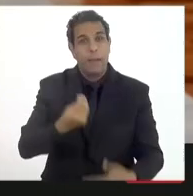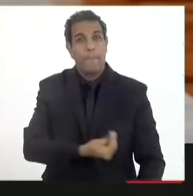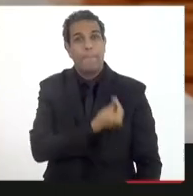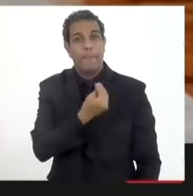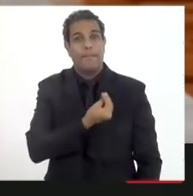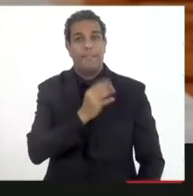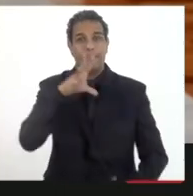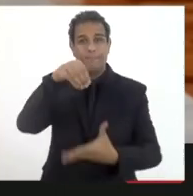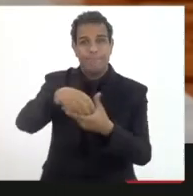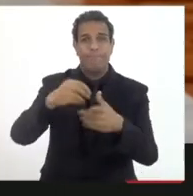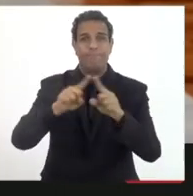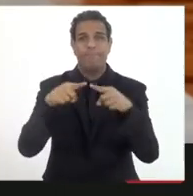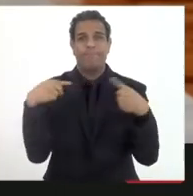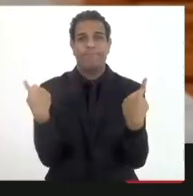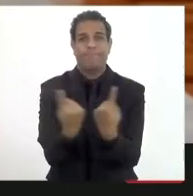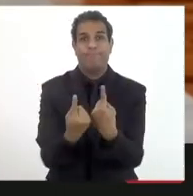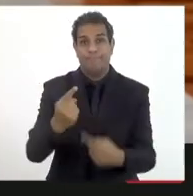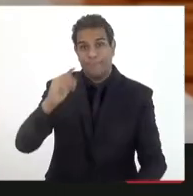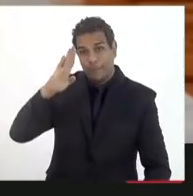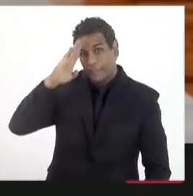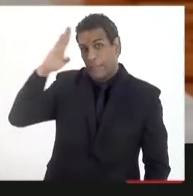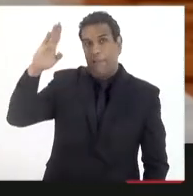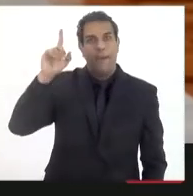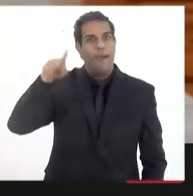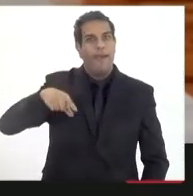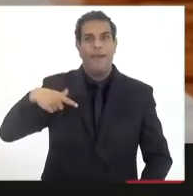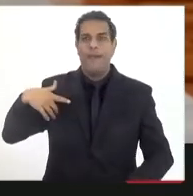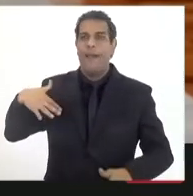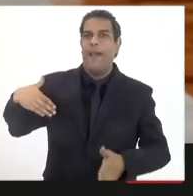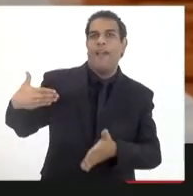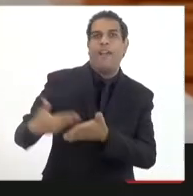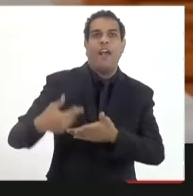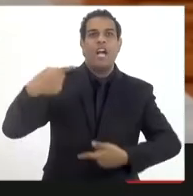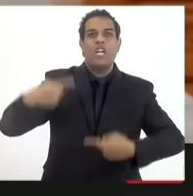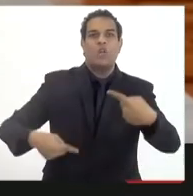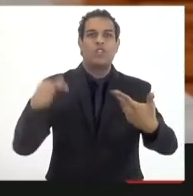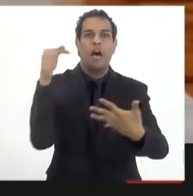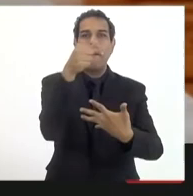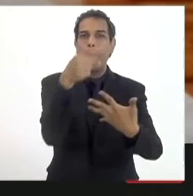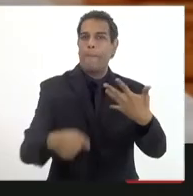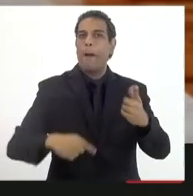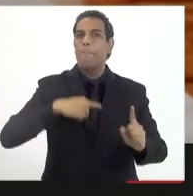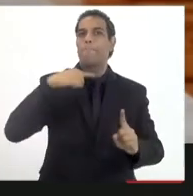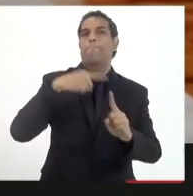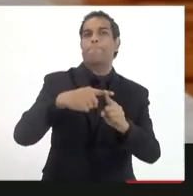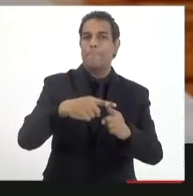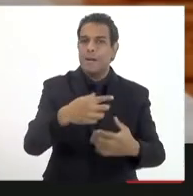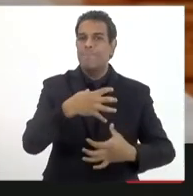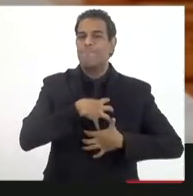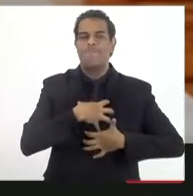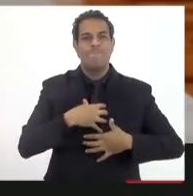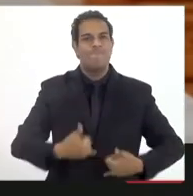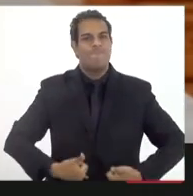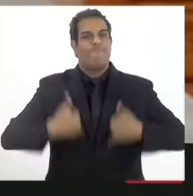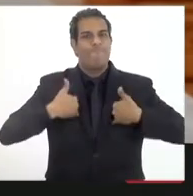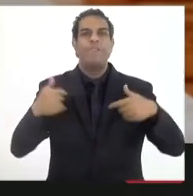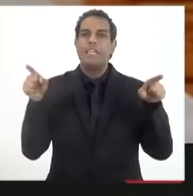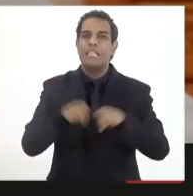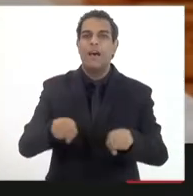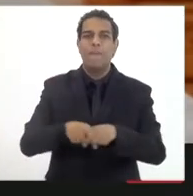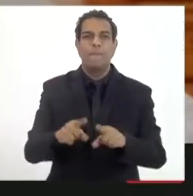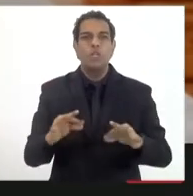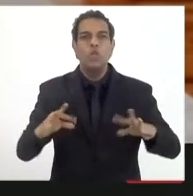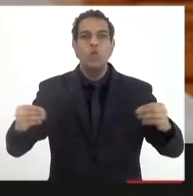todos. E é fundamental esse debate, como é que nós avançamos aqui em muitos pontos. a deputada Jandira falou bem, o Valdeque,